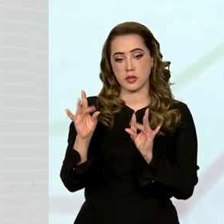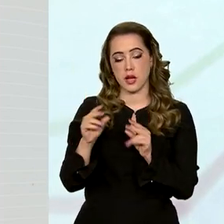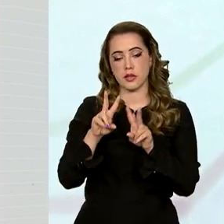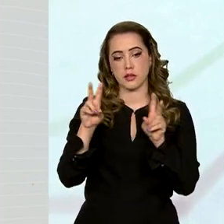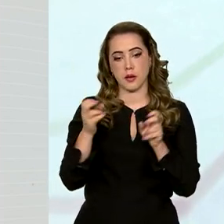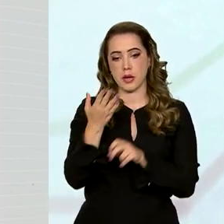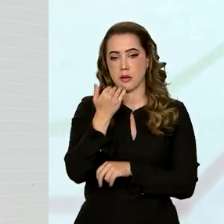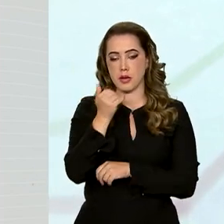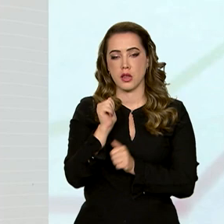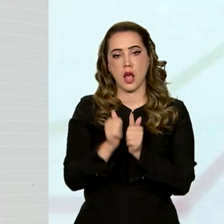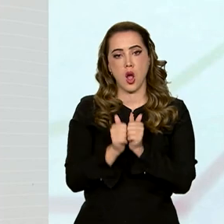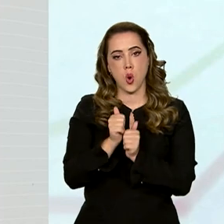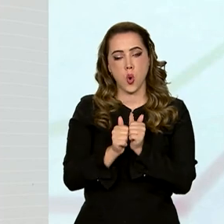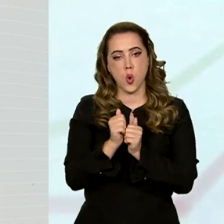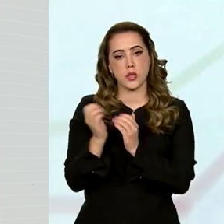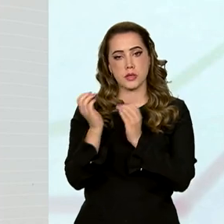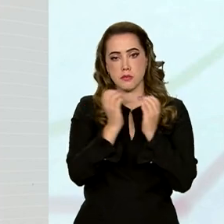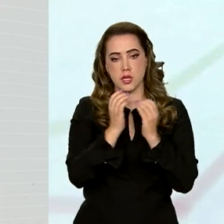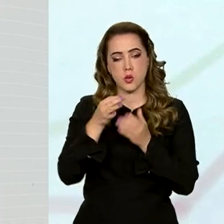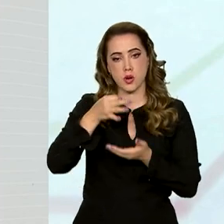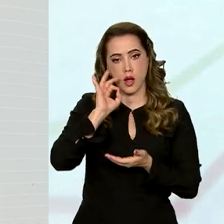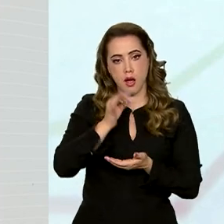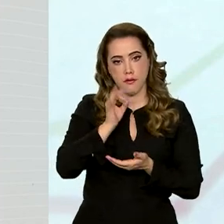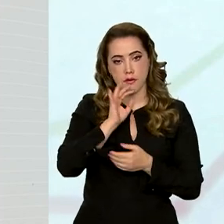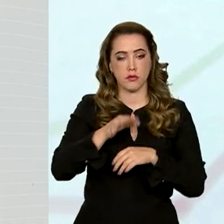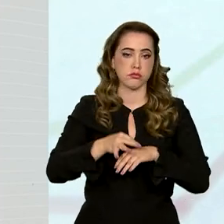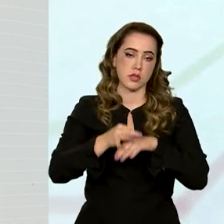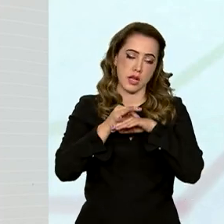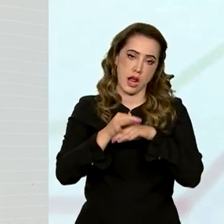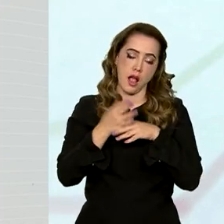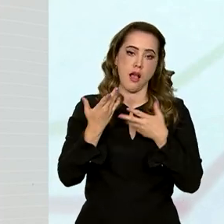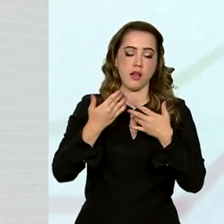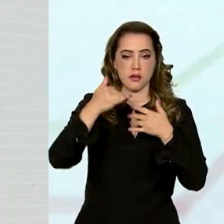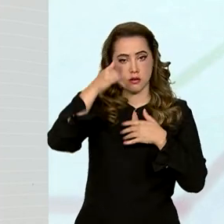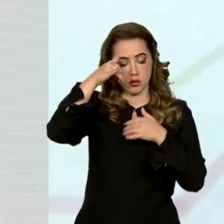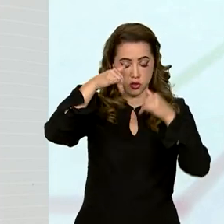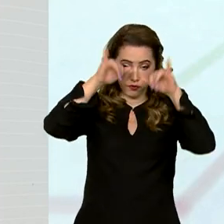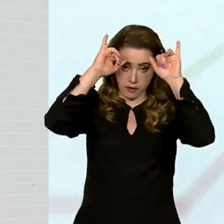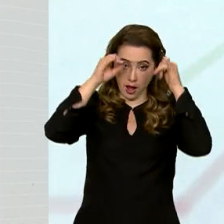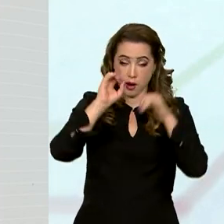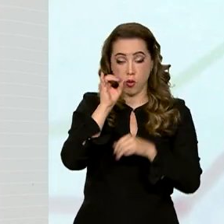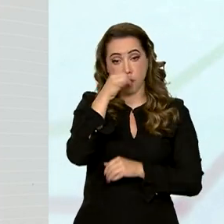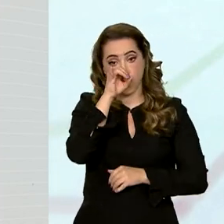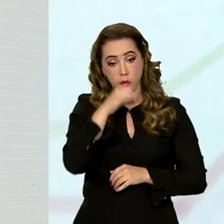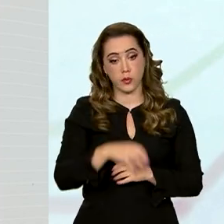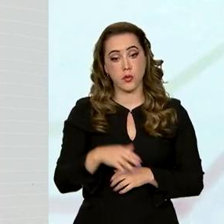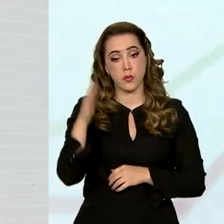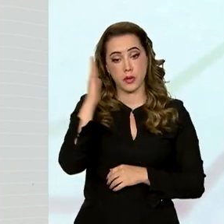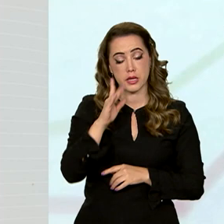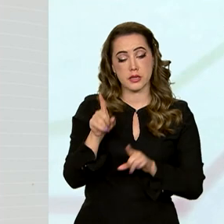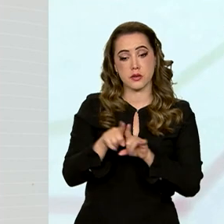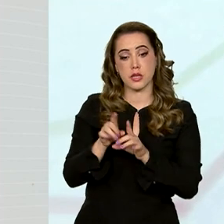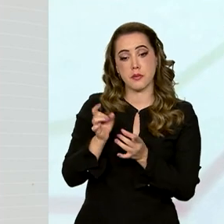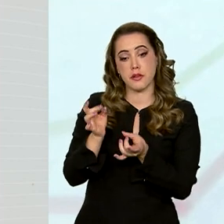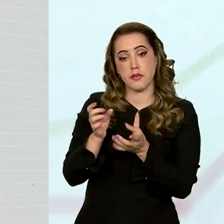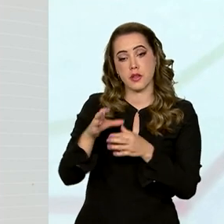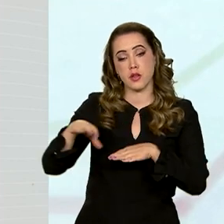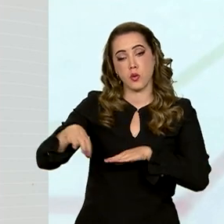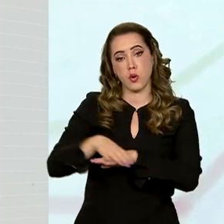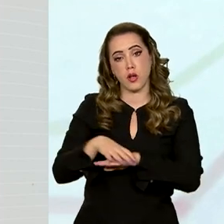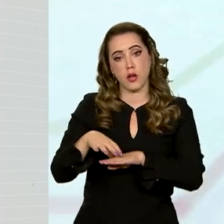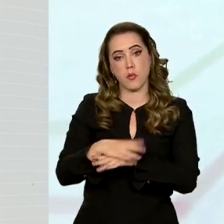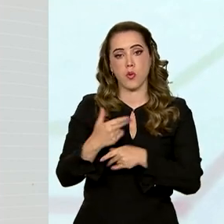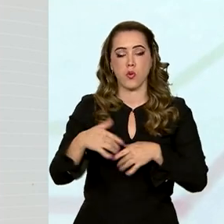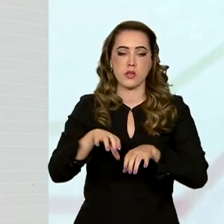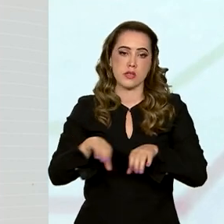alimentos como arroz, milho, café e carnes bovina e suína. O Brasil também vendeu calçados e tubos